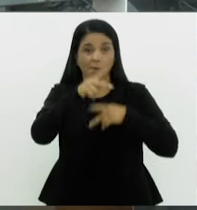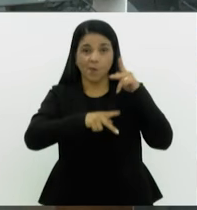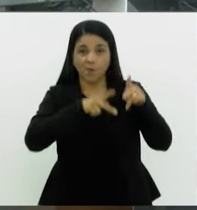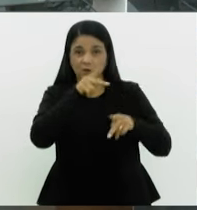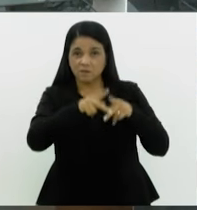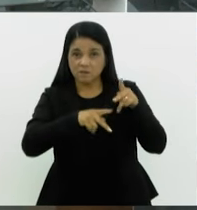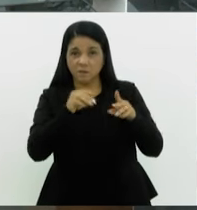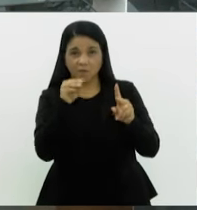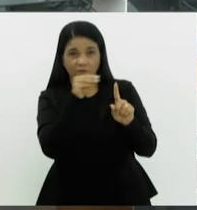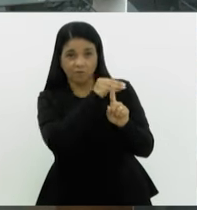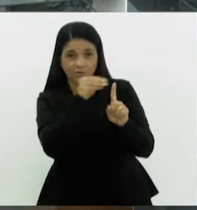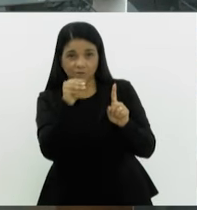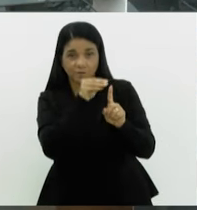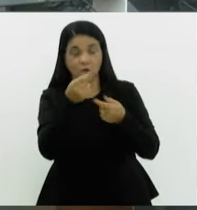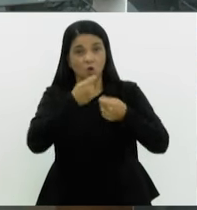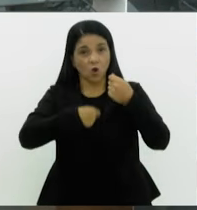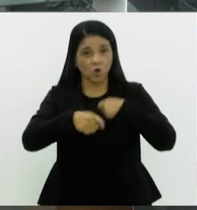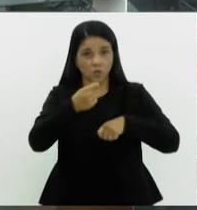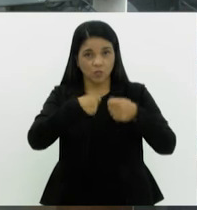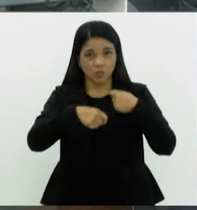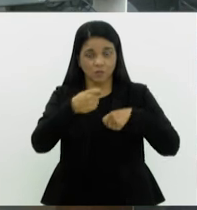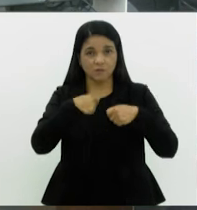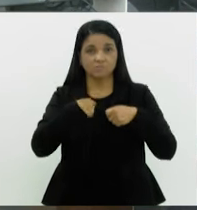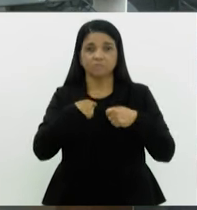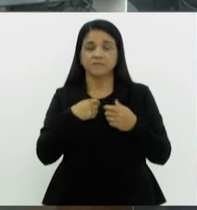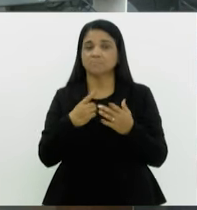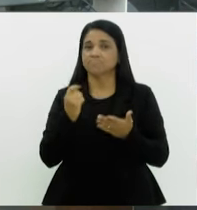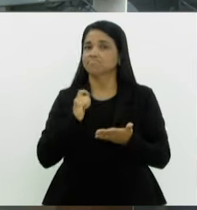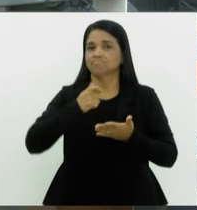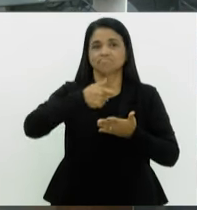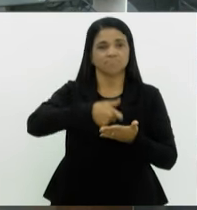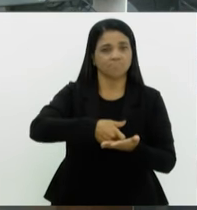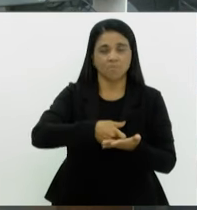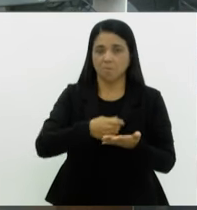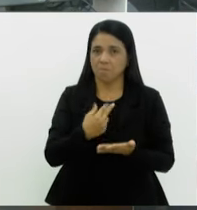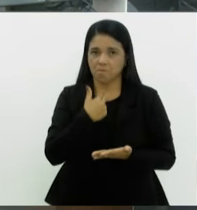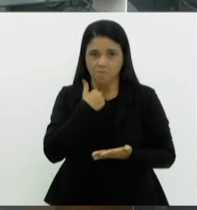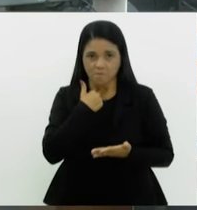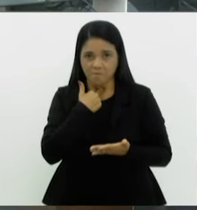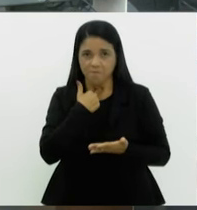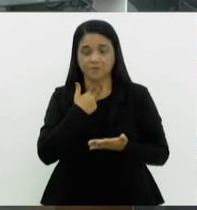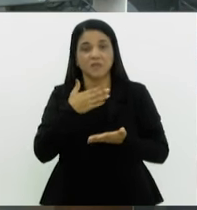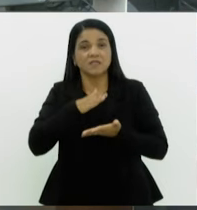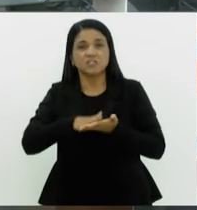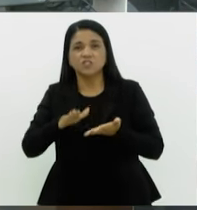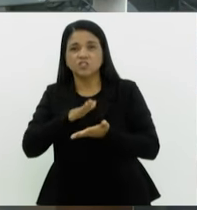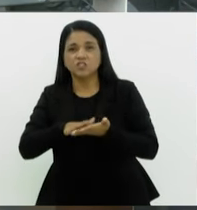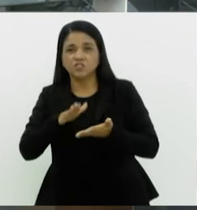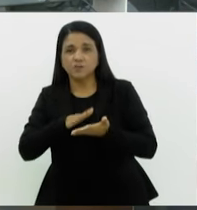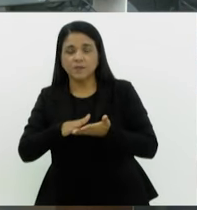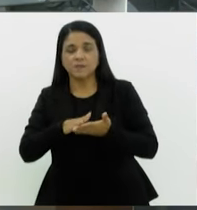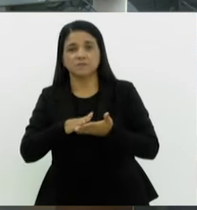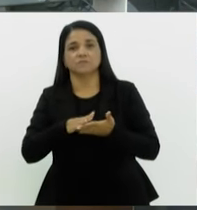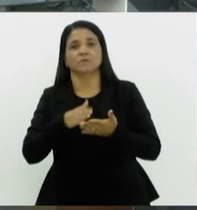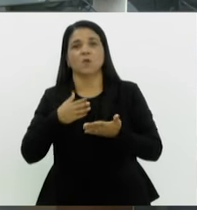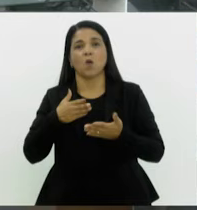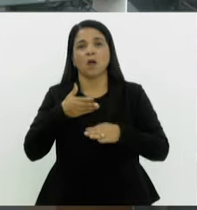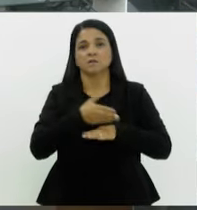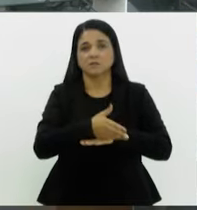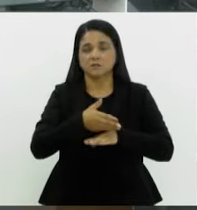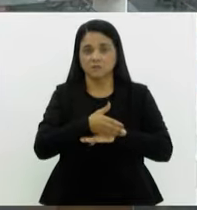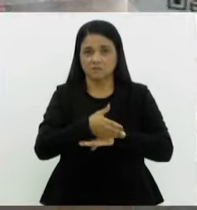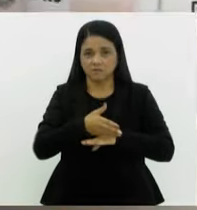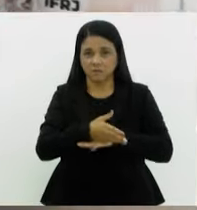em vulnerabilidade econômica que tem a incapacidade financeira para custear as despesas relacionadas ao acesso à justiça.